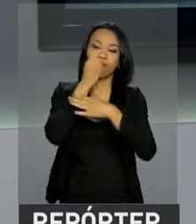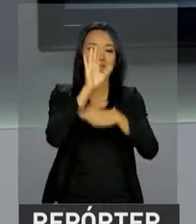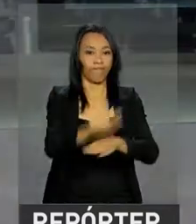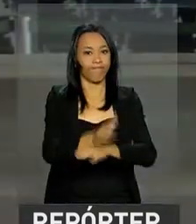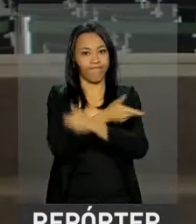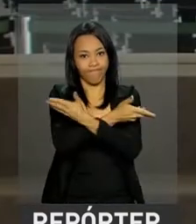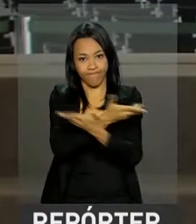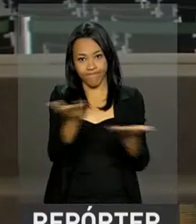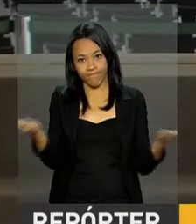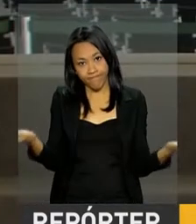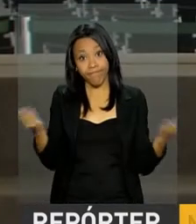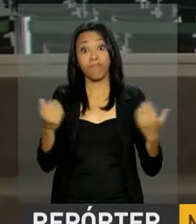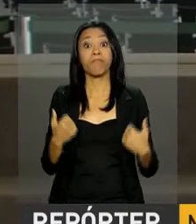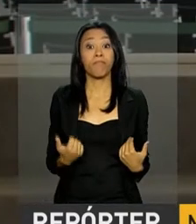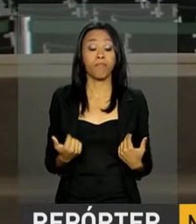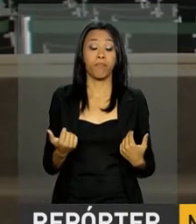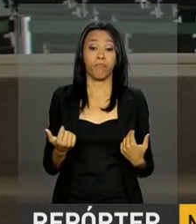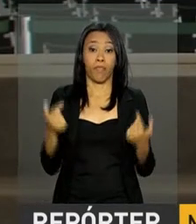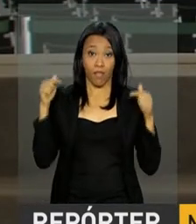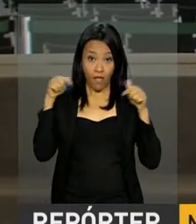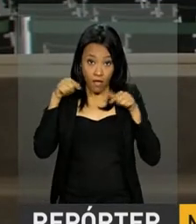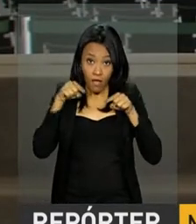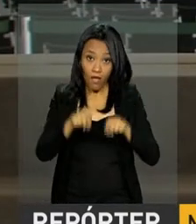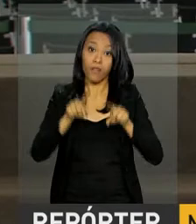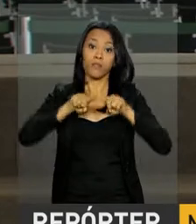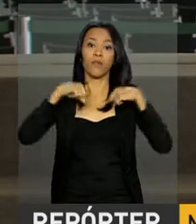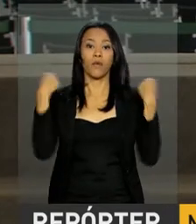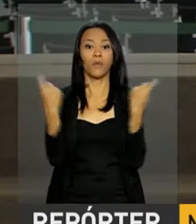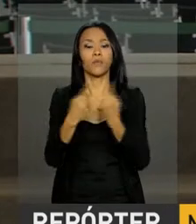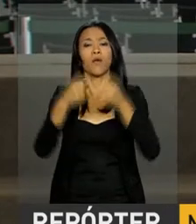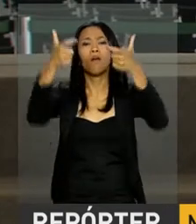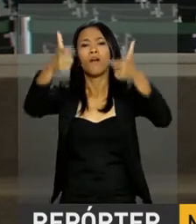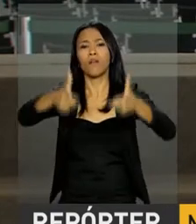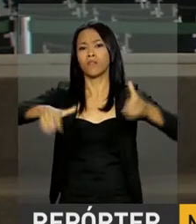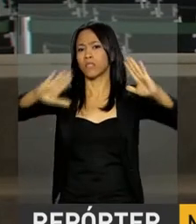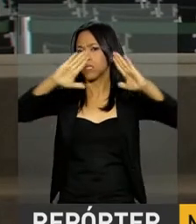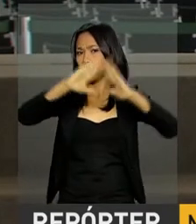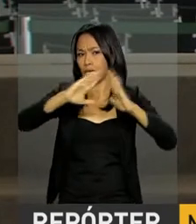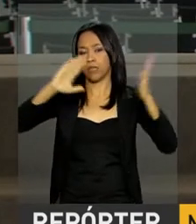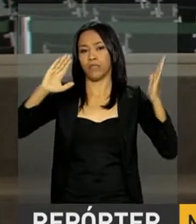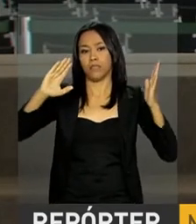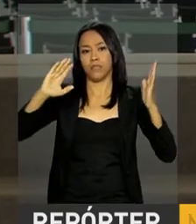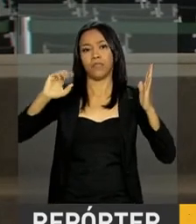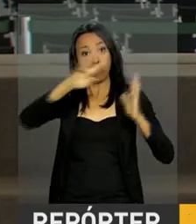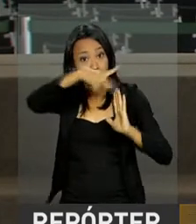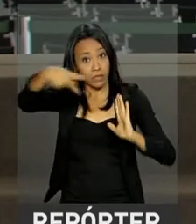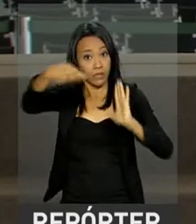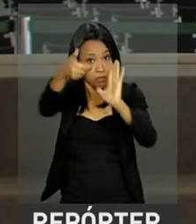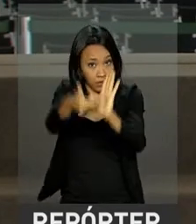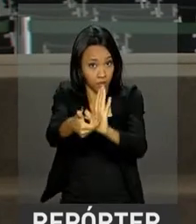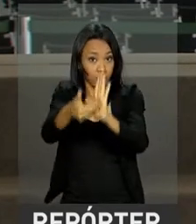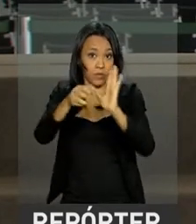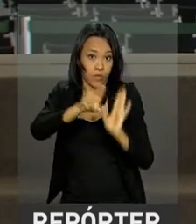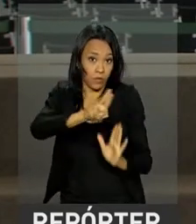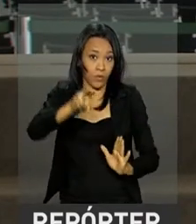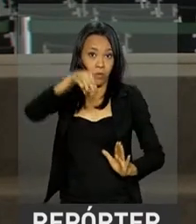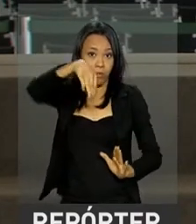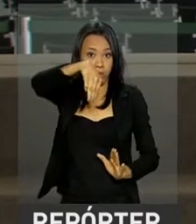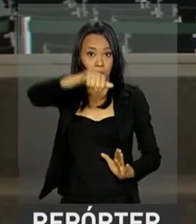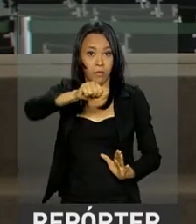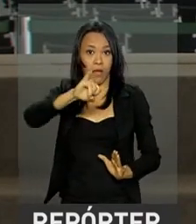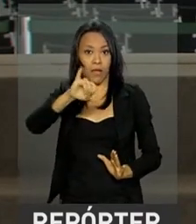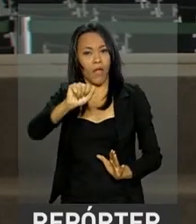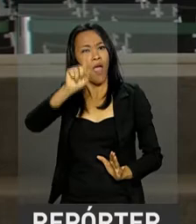tarde a todos. Olha Thaísa, essa reunião lá na residência oficial do presidente da Câmara, deputado Rodrigo Maia, foi para